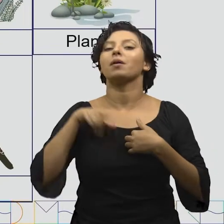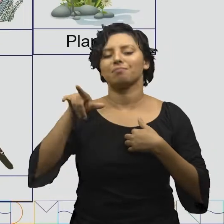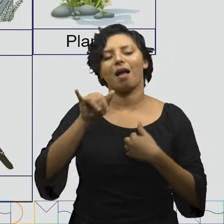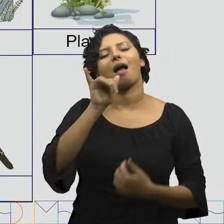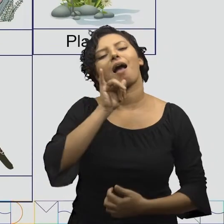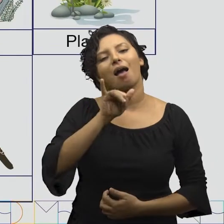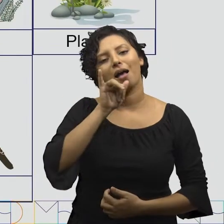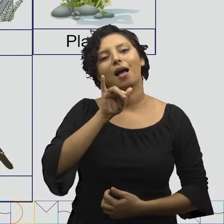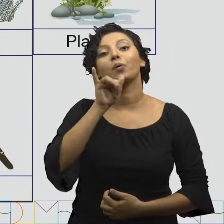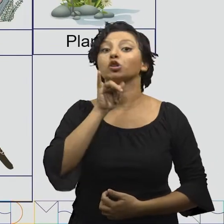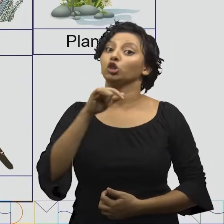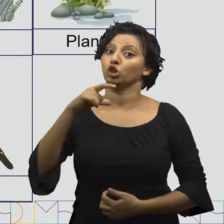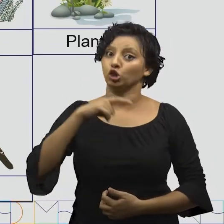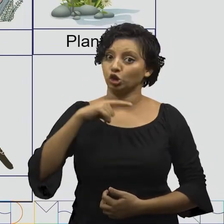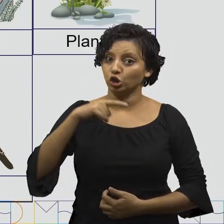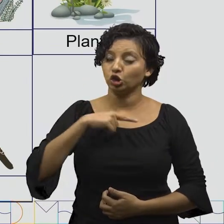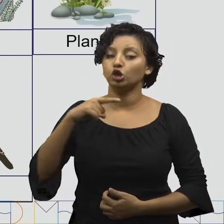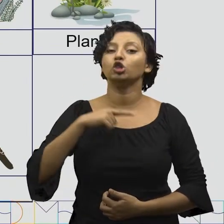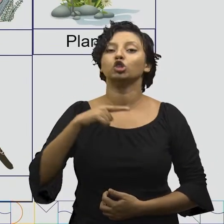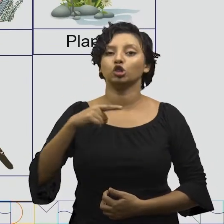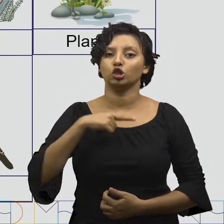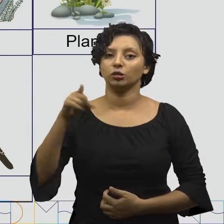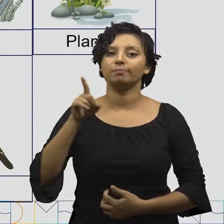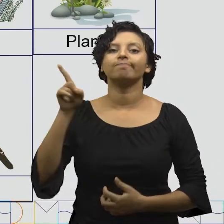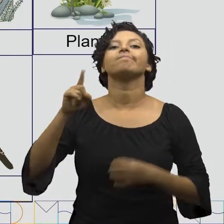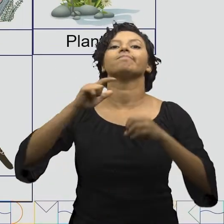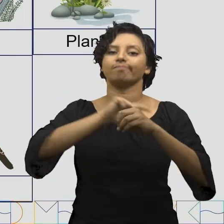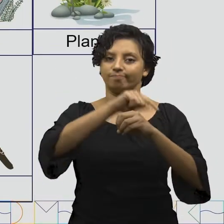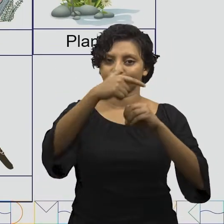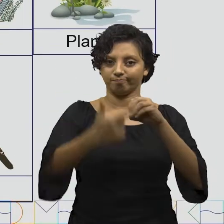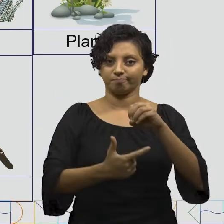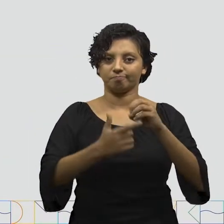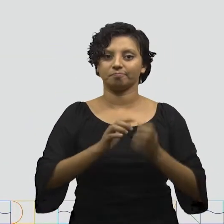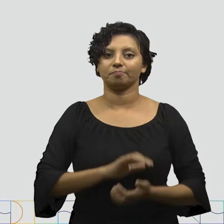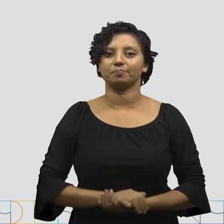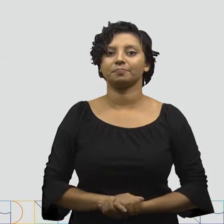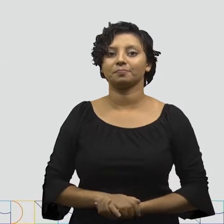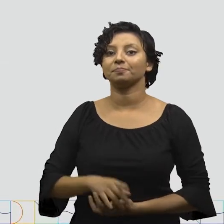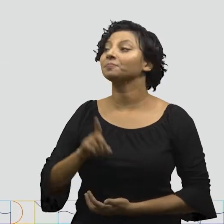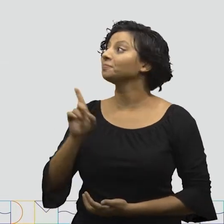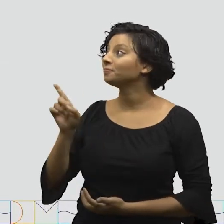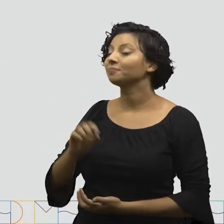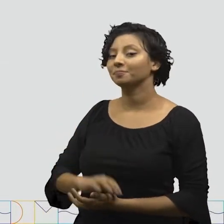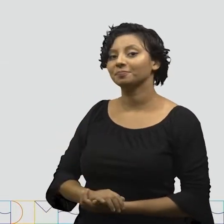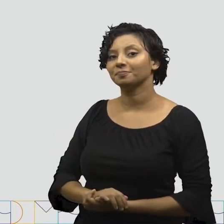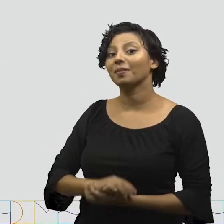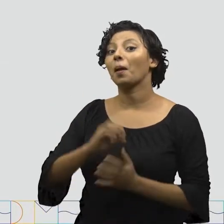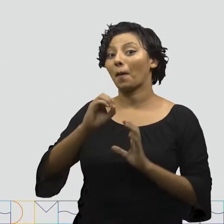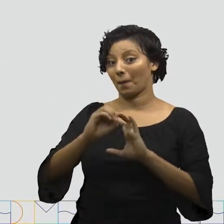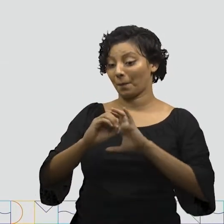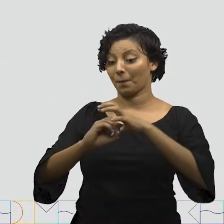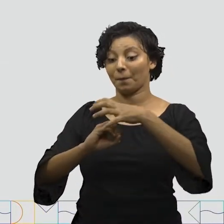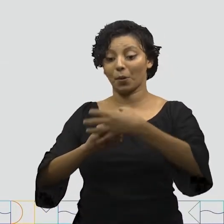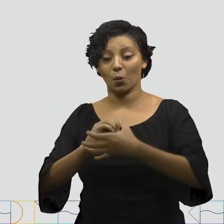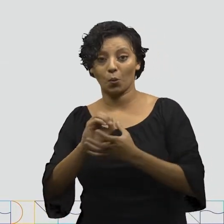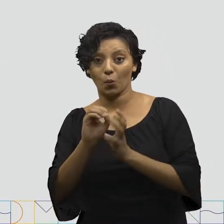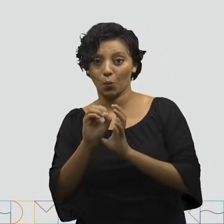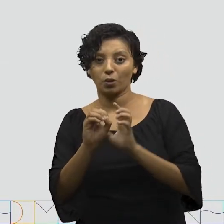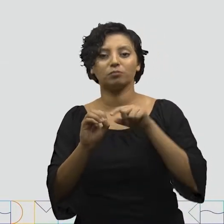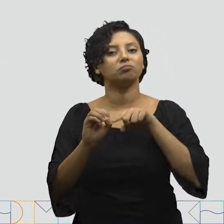exemplos de organismos que possuem células eucariontes. Já as células